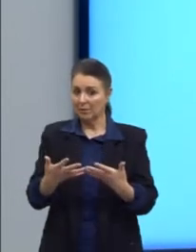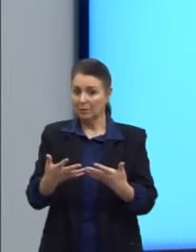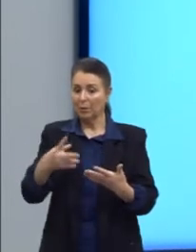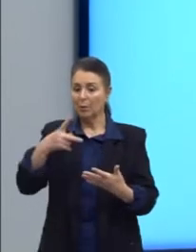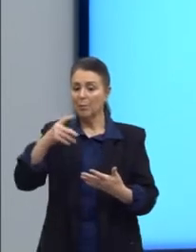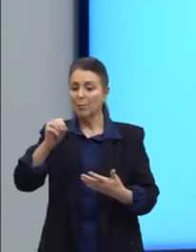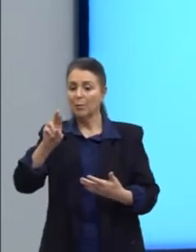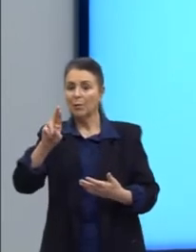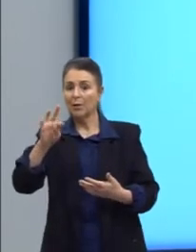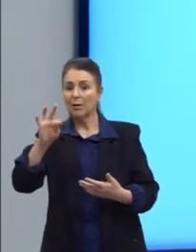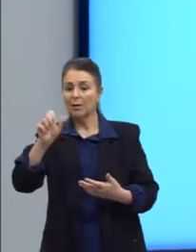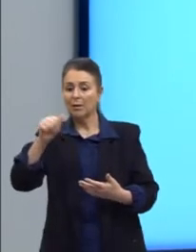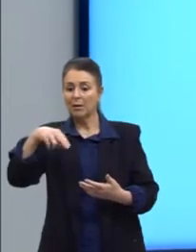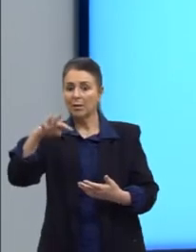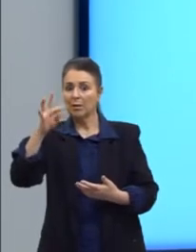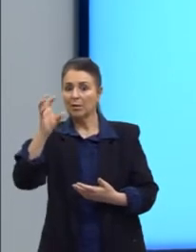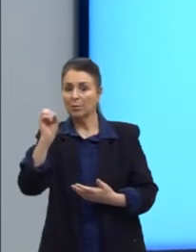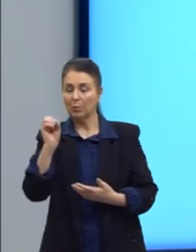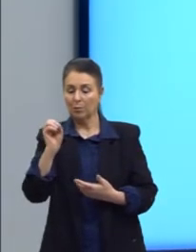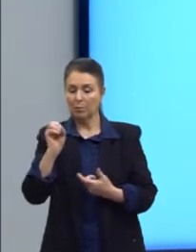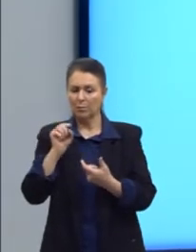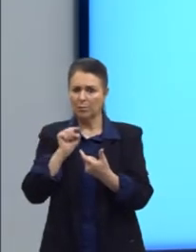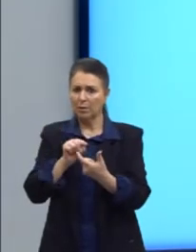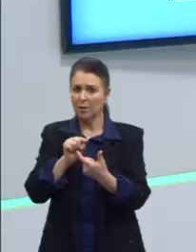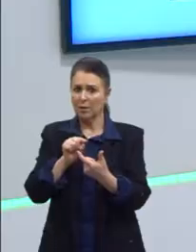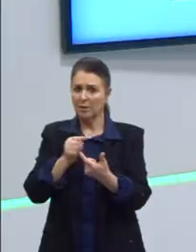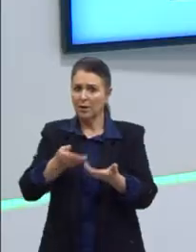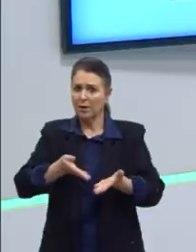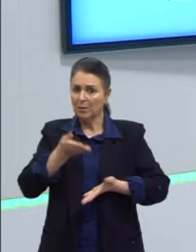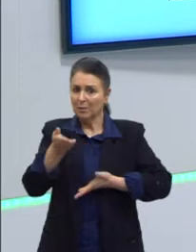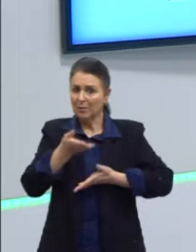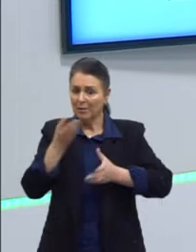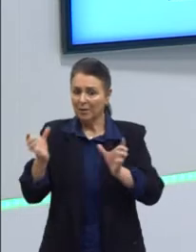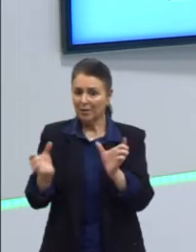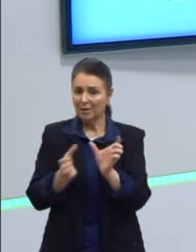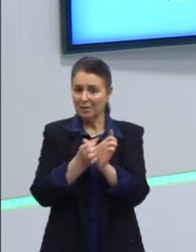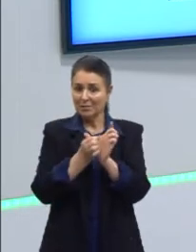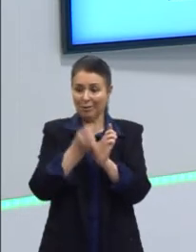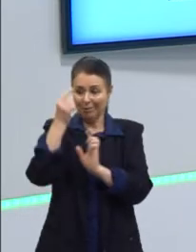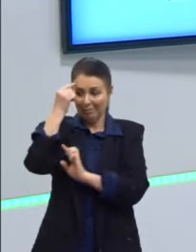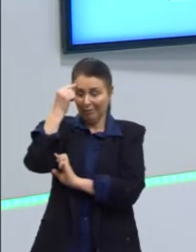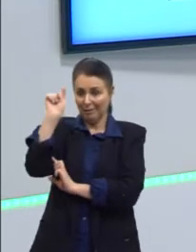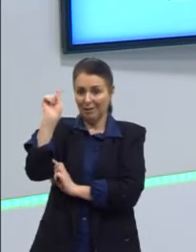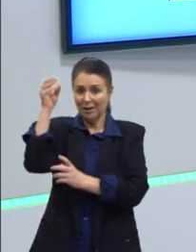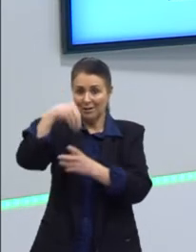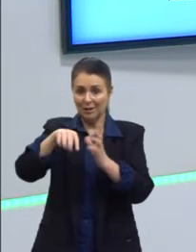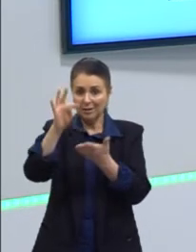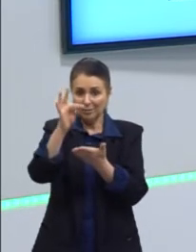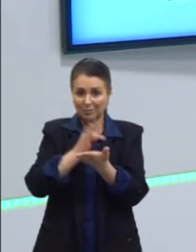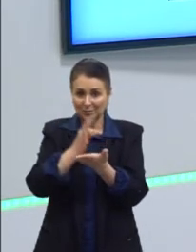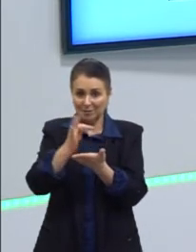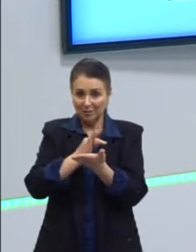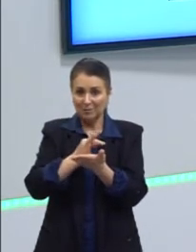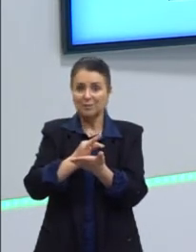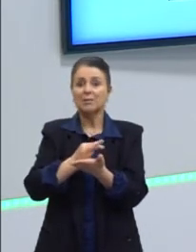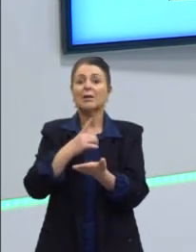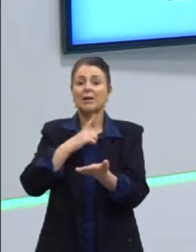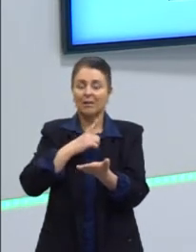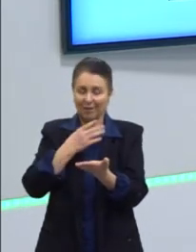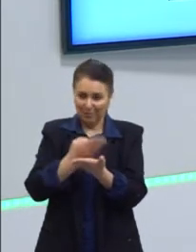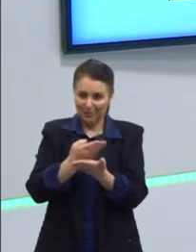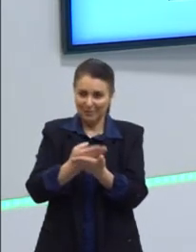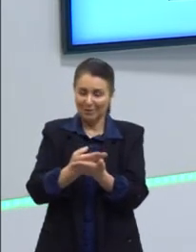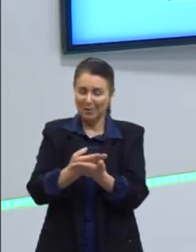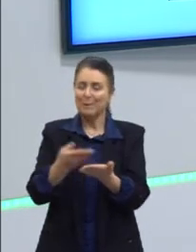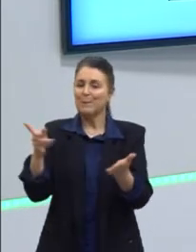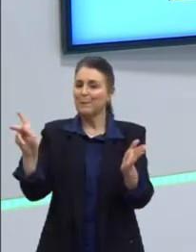portanto, ele é um elemento que está promovendo a conexão entre as ideias ali. Tem uma aula só sobre os conectivos também.